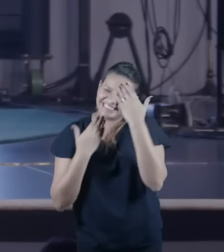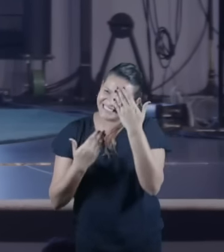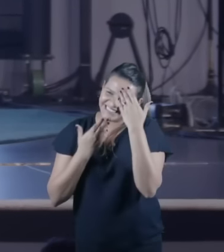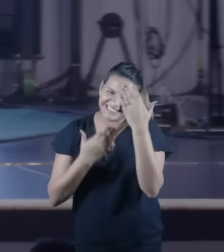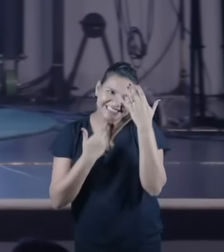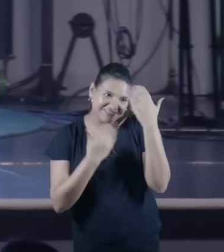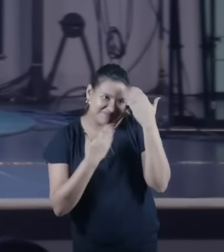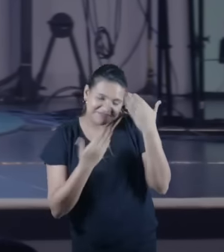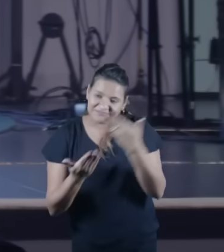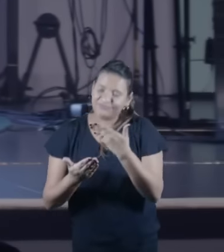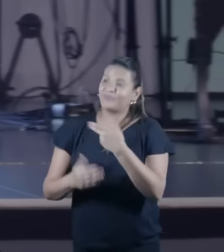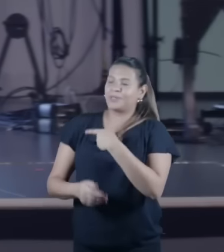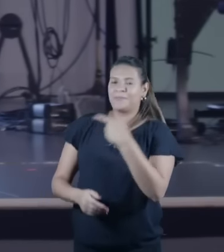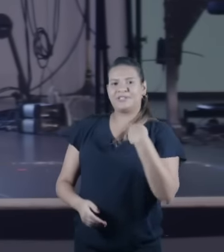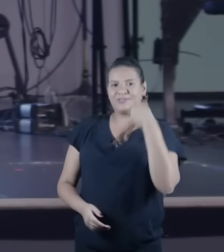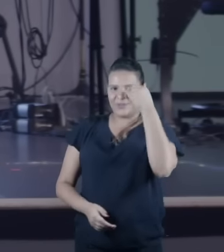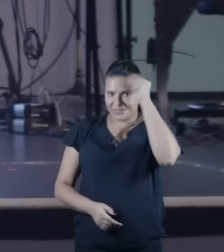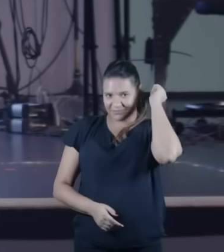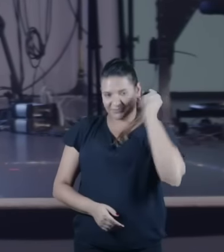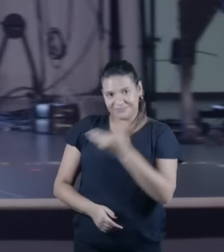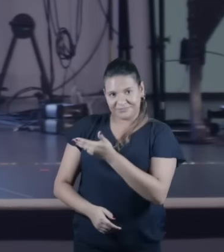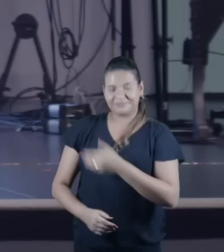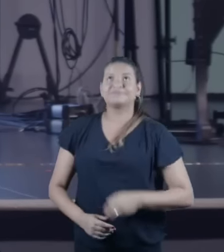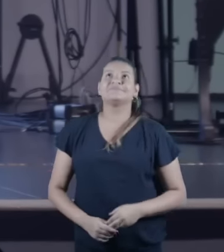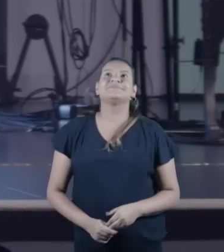Muito obrigada, pastor Lamartine. Shalom!